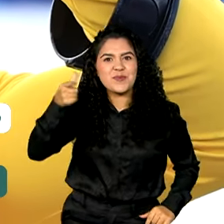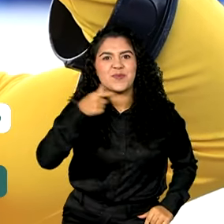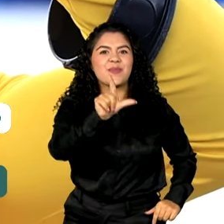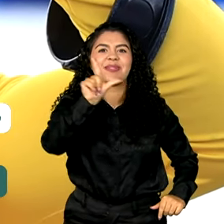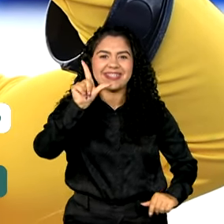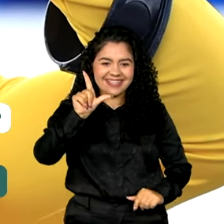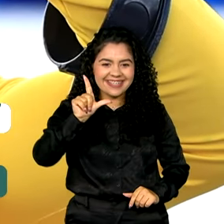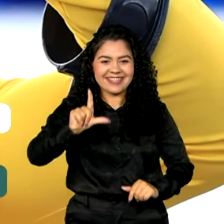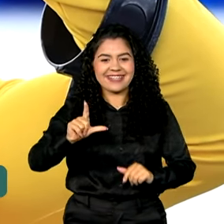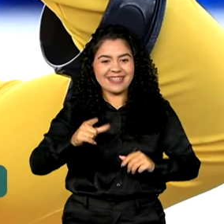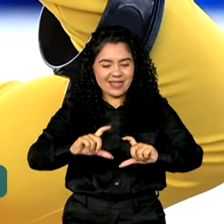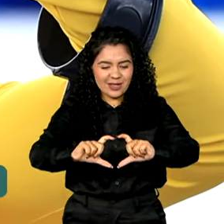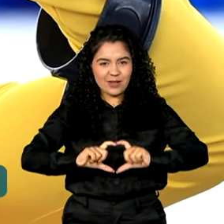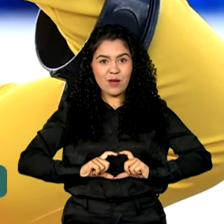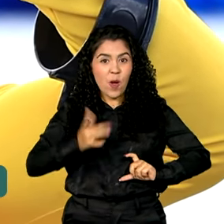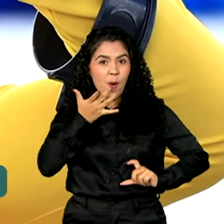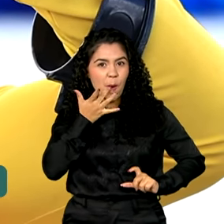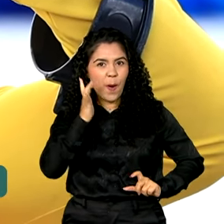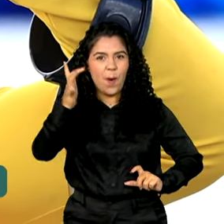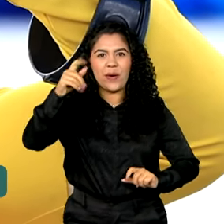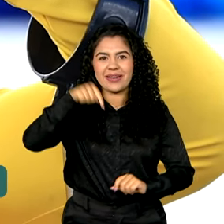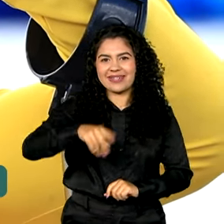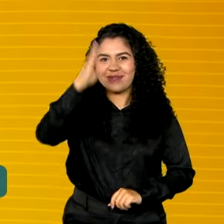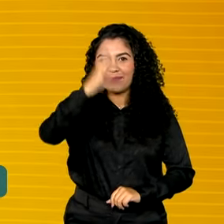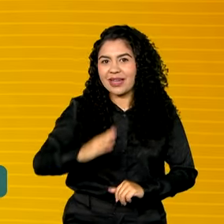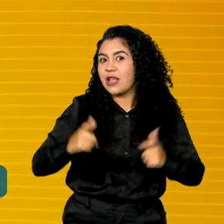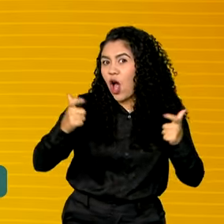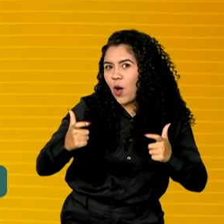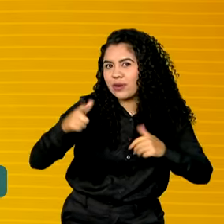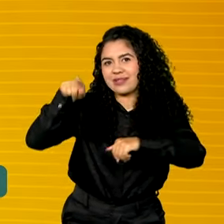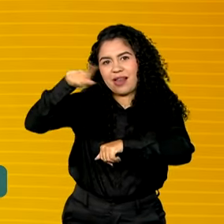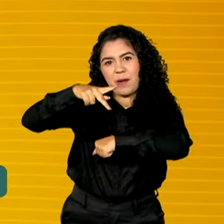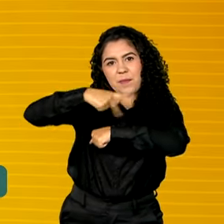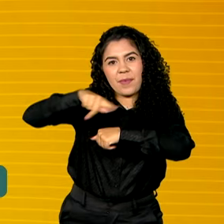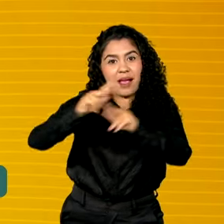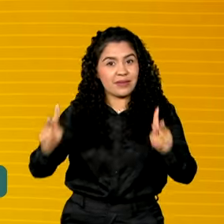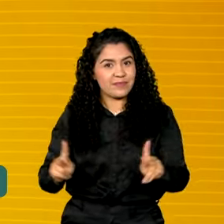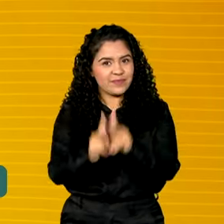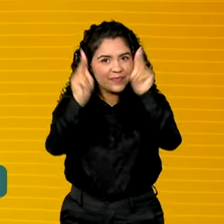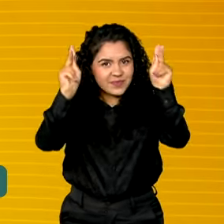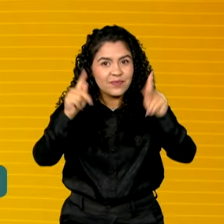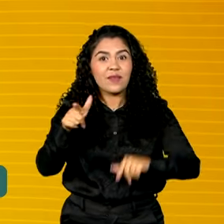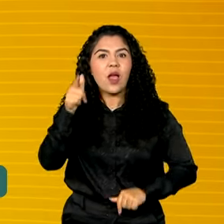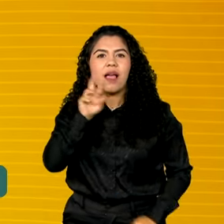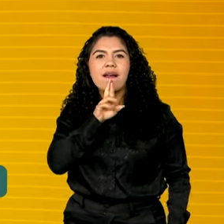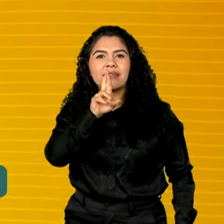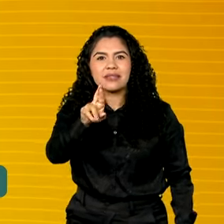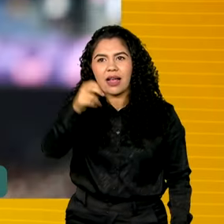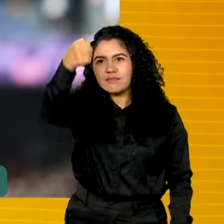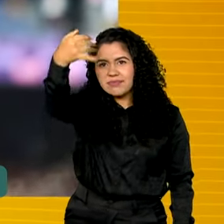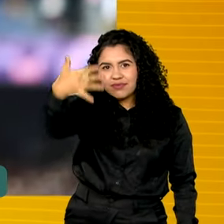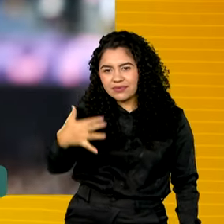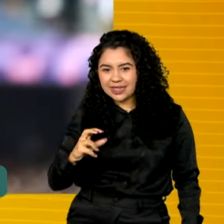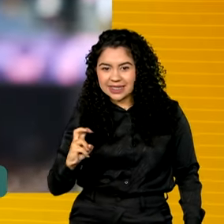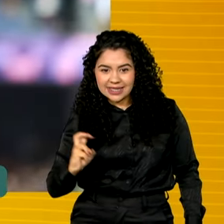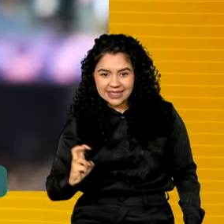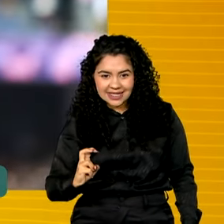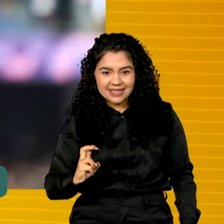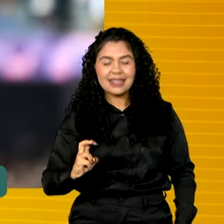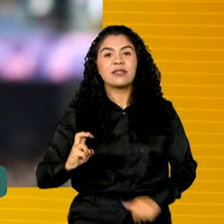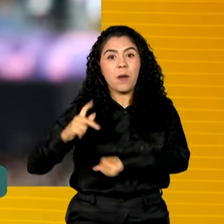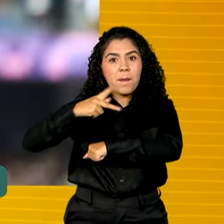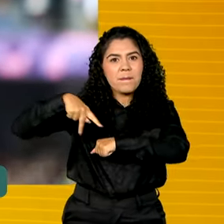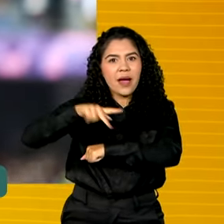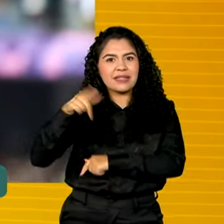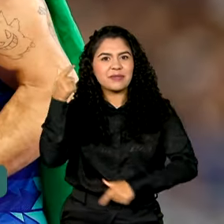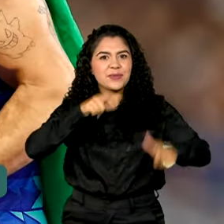as últimas medalhas de ouro para o Brasil em Paris. Com esses resultados, o Brasil ficou em quinto lugar nos Jogos Paralímpicos